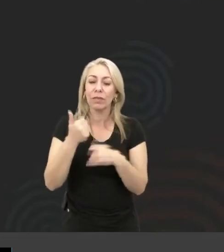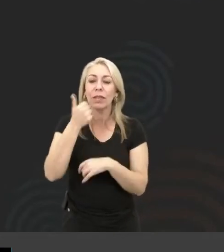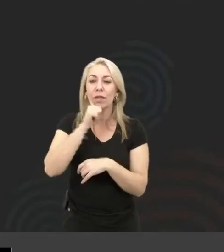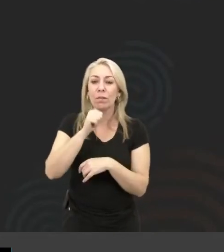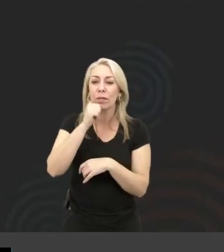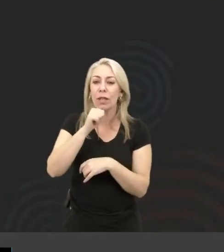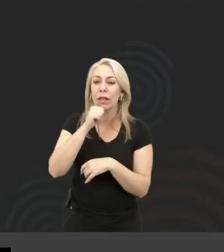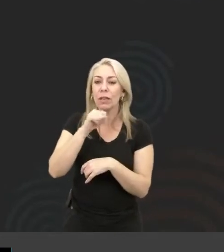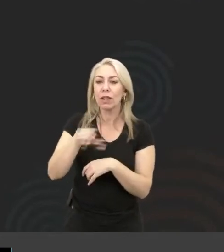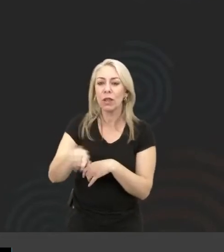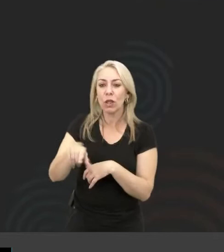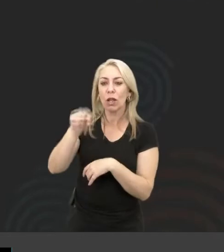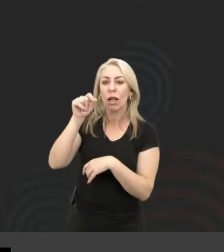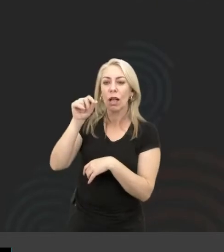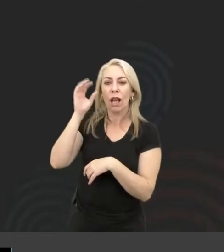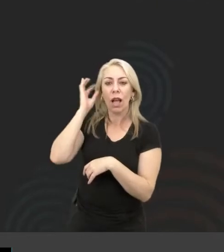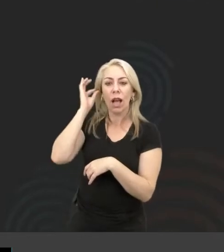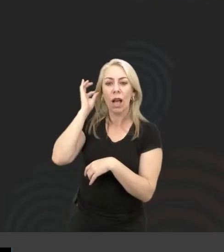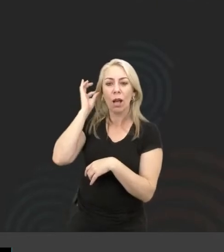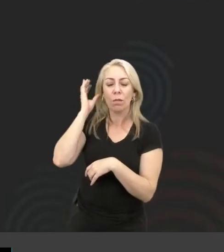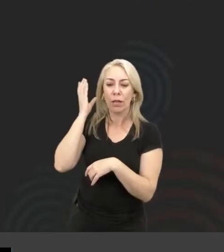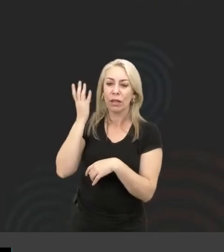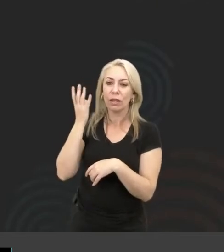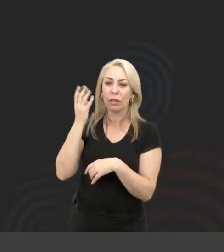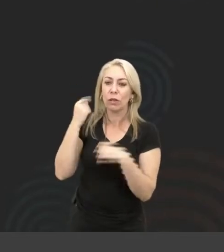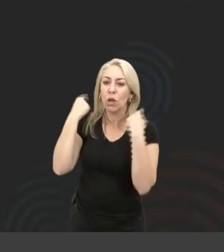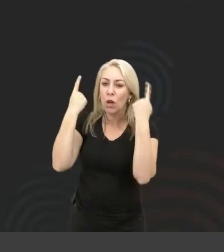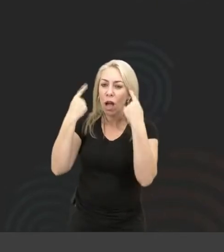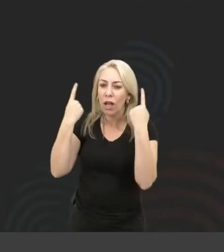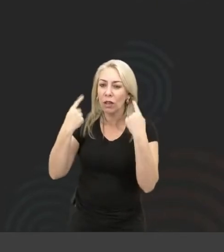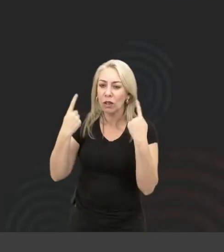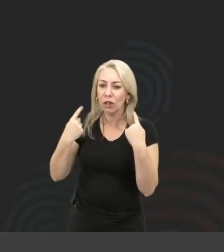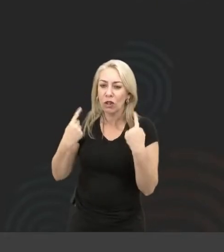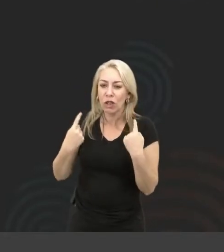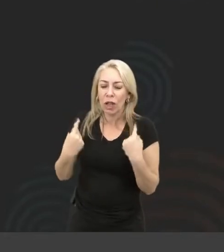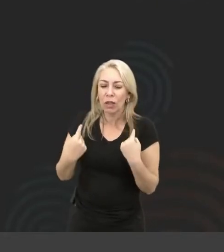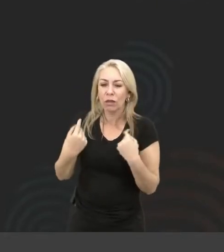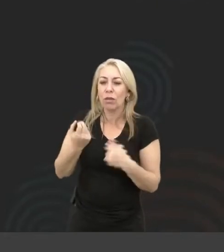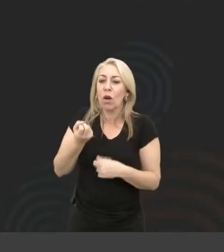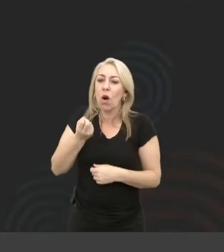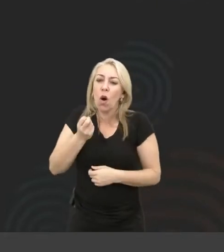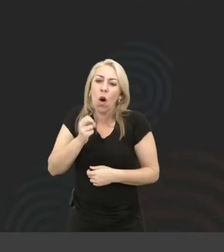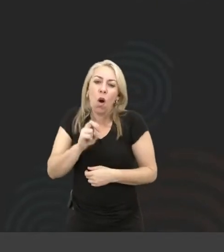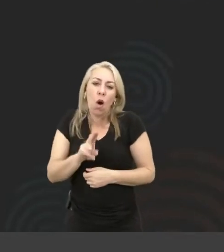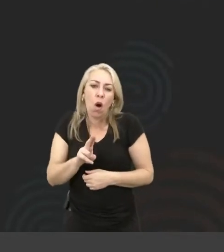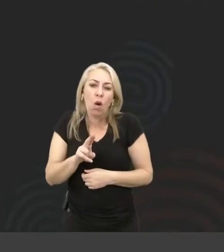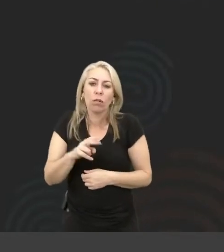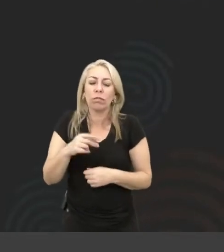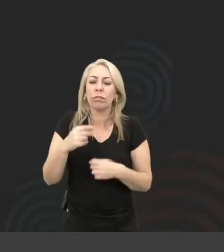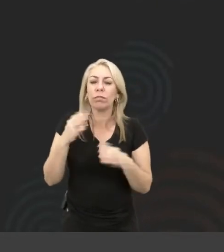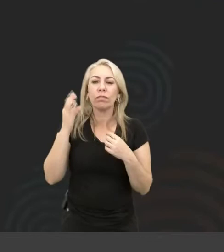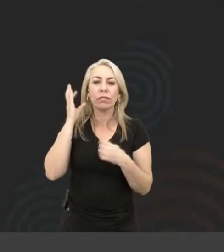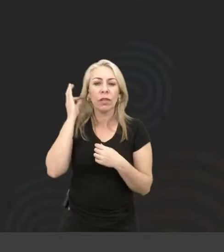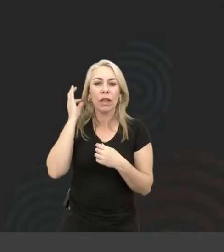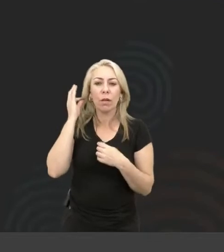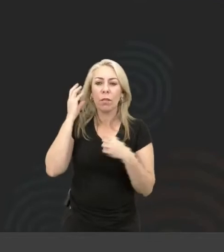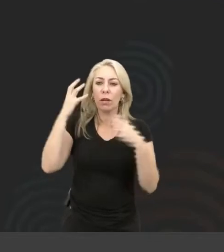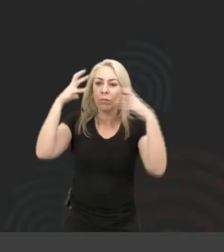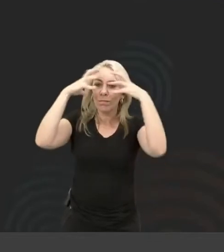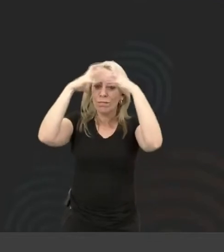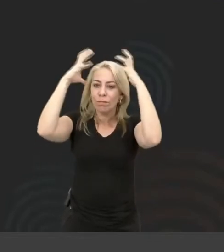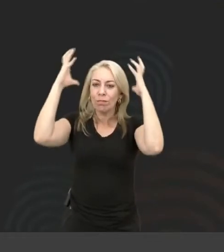optasse pelo cabelo, pelos cabelos cacheados ou cabelos black,